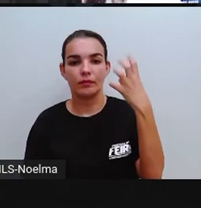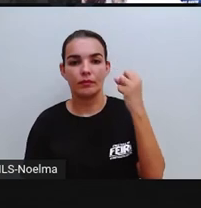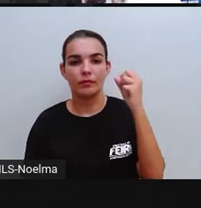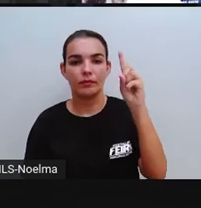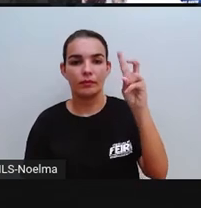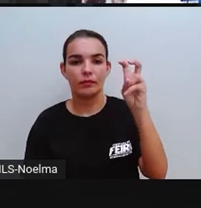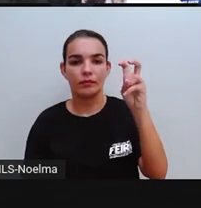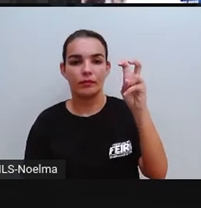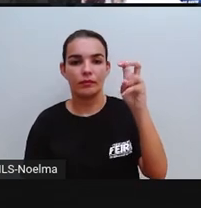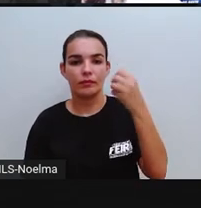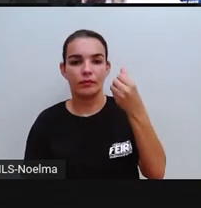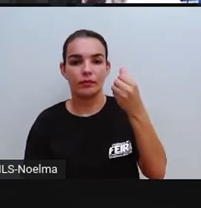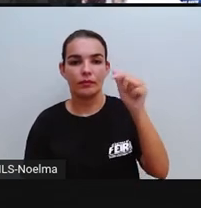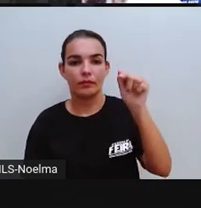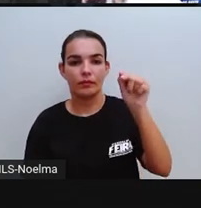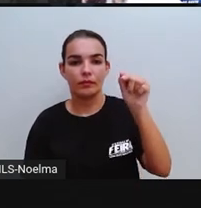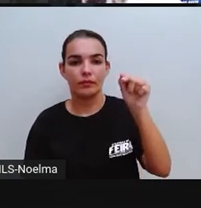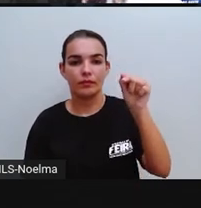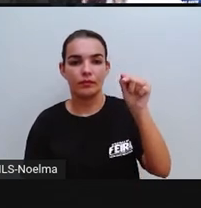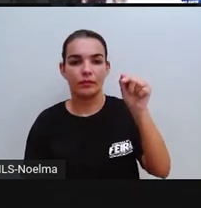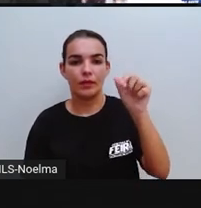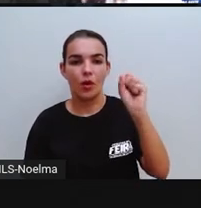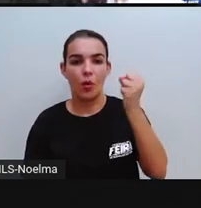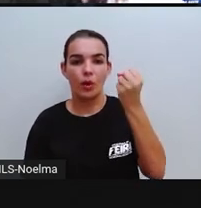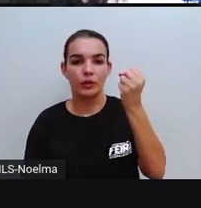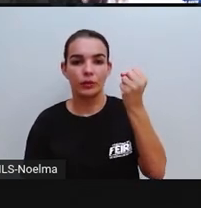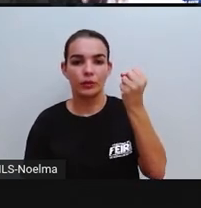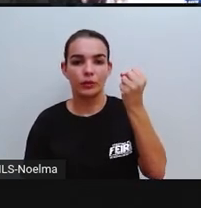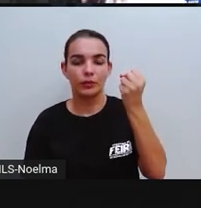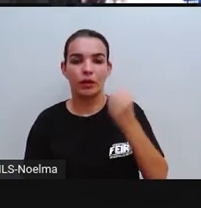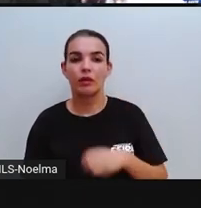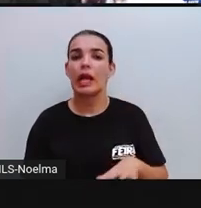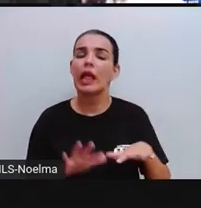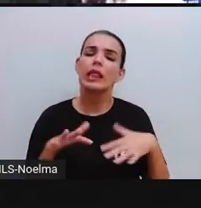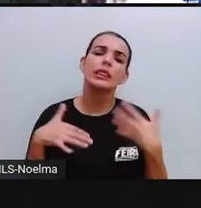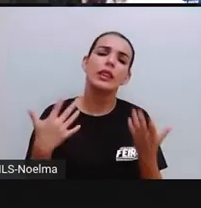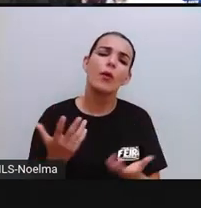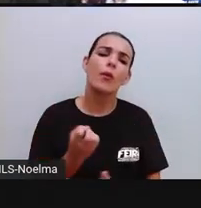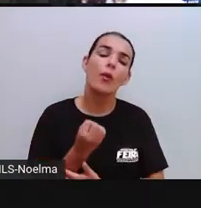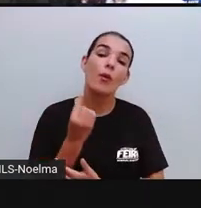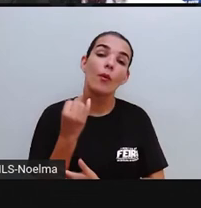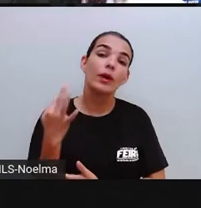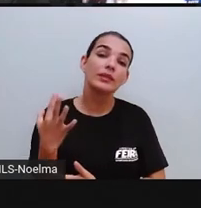quatro, cinco, seis, sete, oito. Então, olha lá.